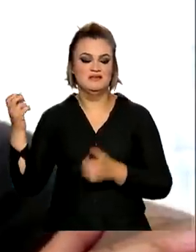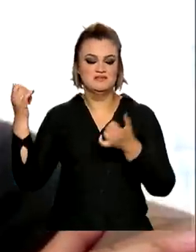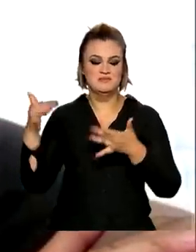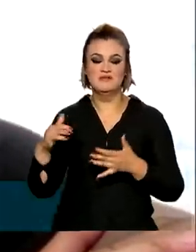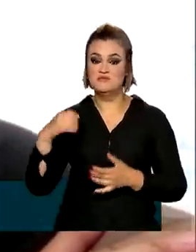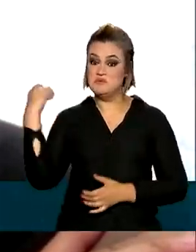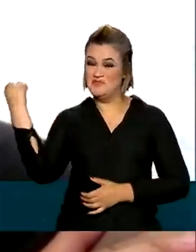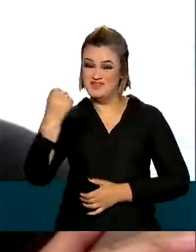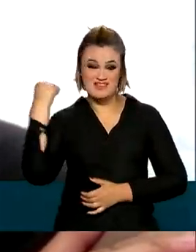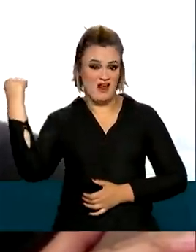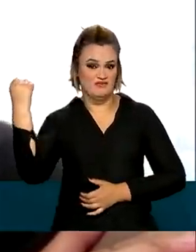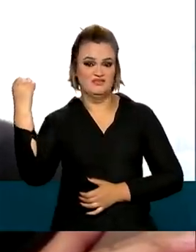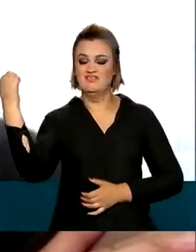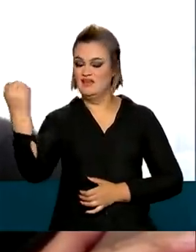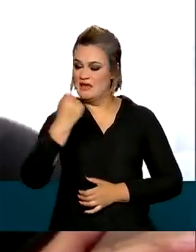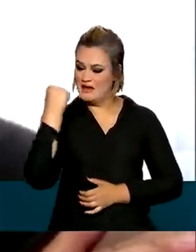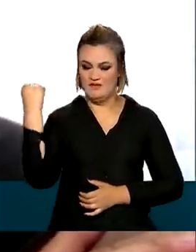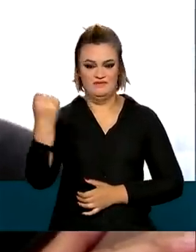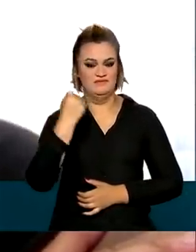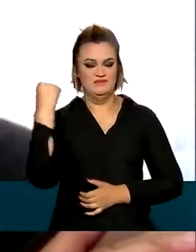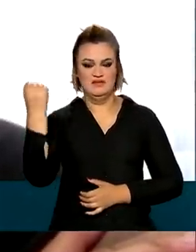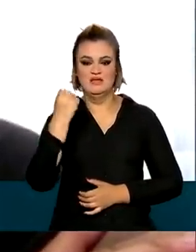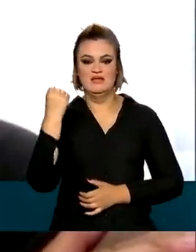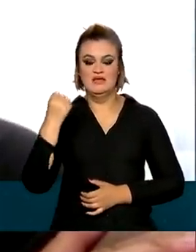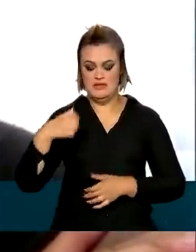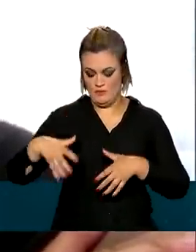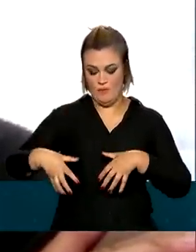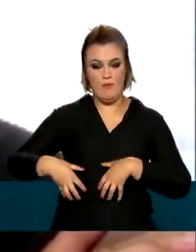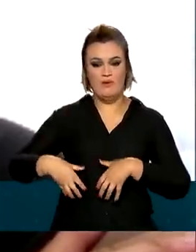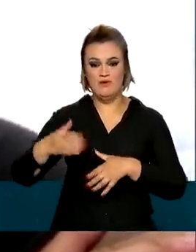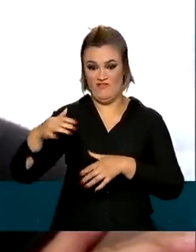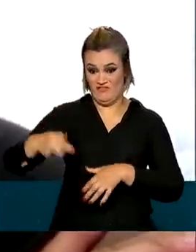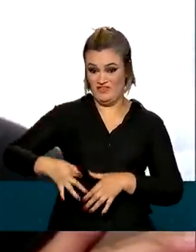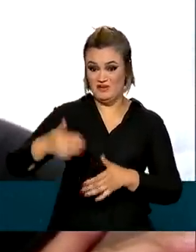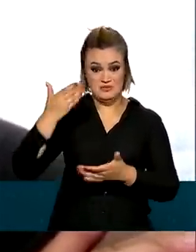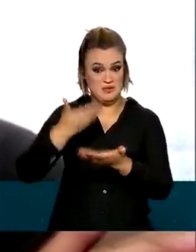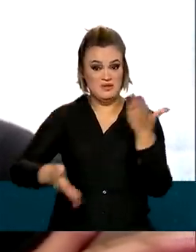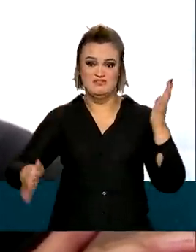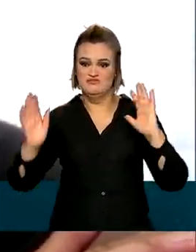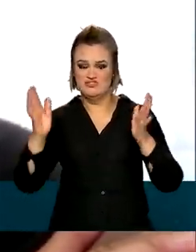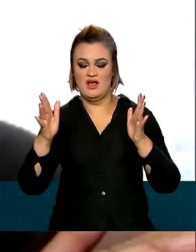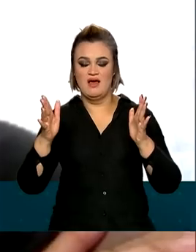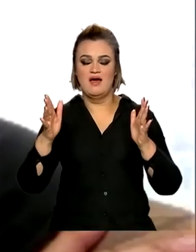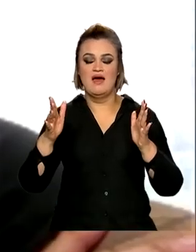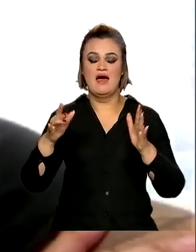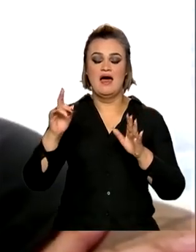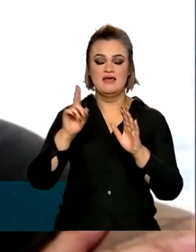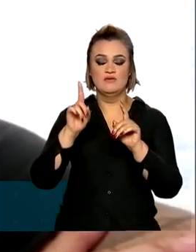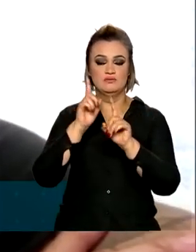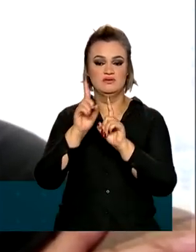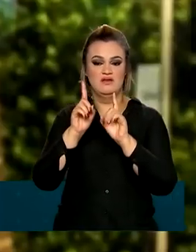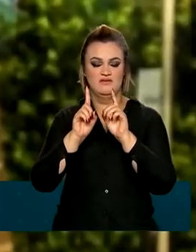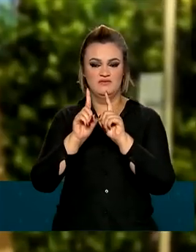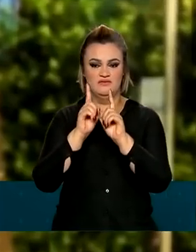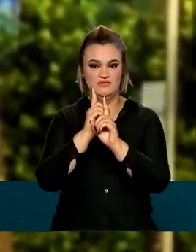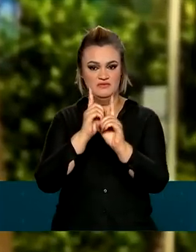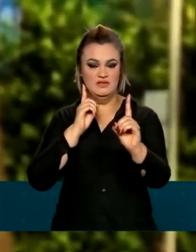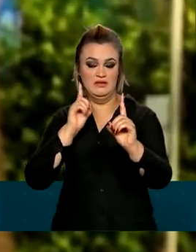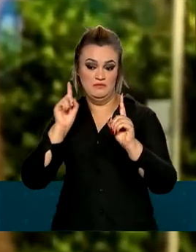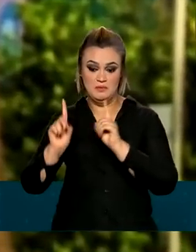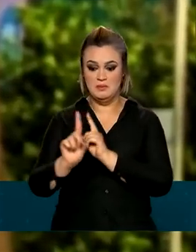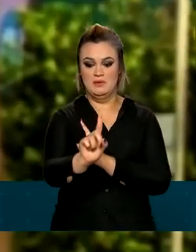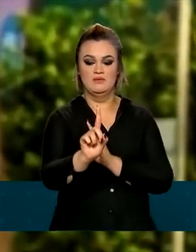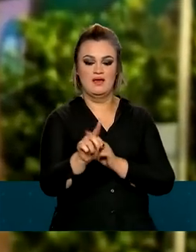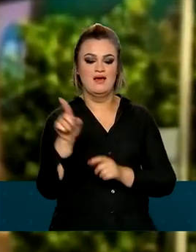gravíssimo, muito grave, e eu tinha perdido o órgão já. Então, eu fui para o primeiro lugar na fila de transplante. Já essa